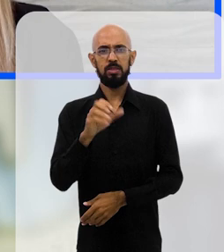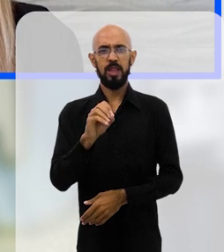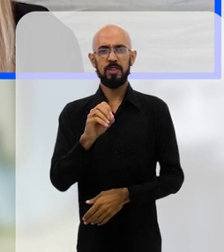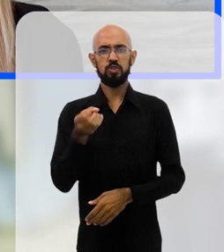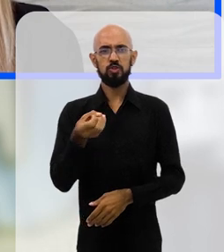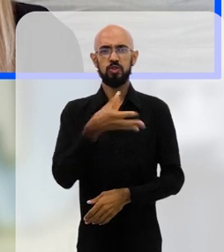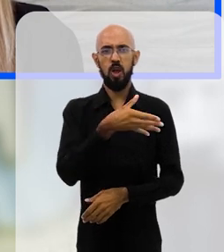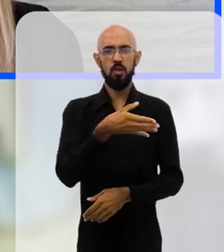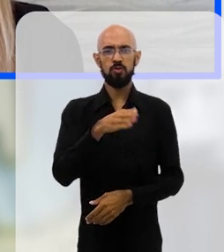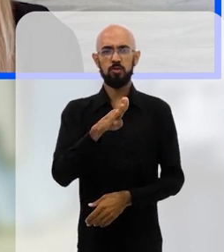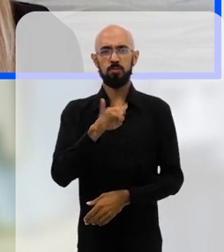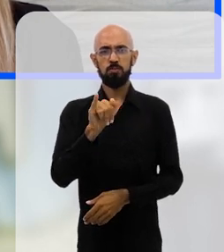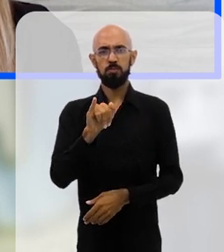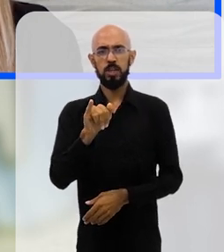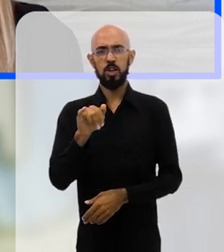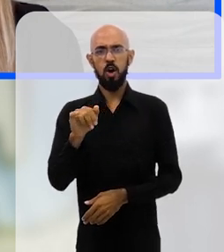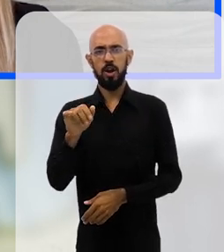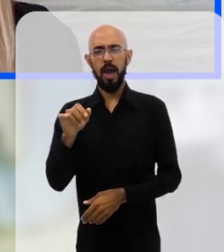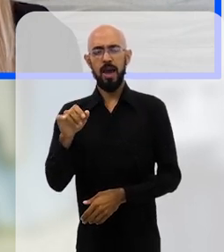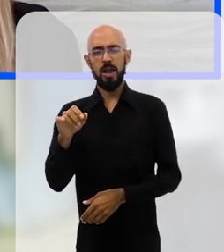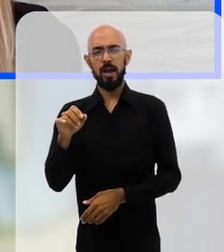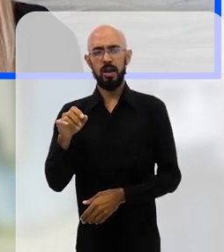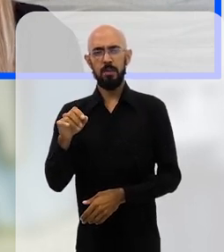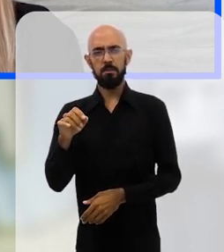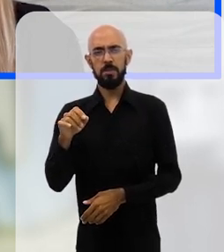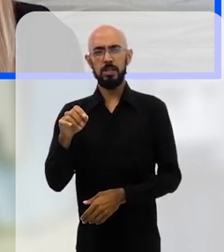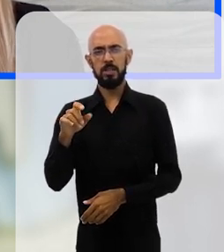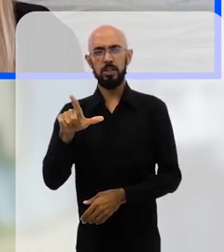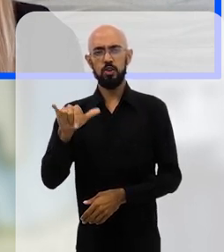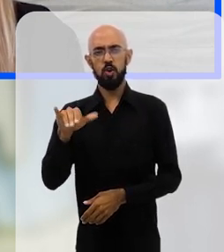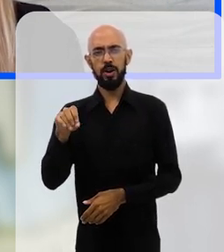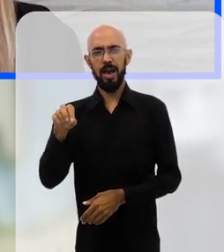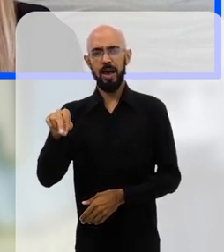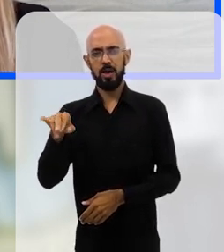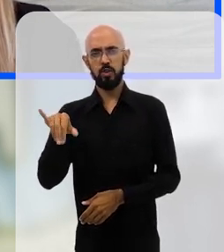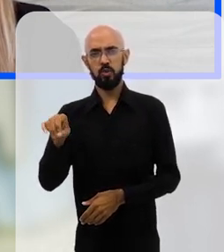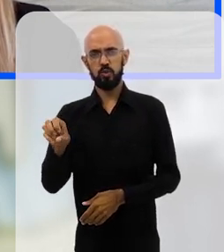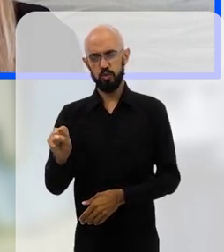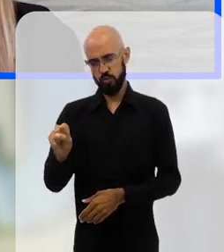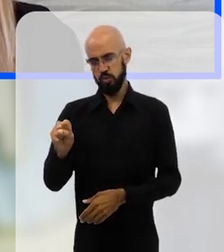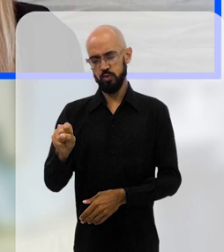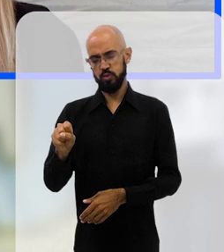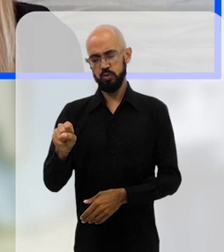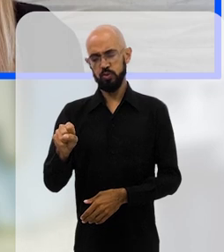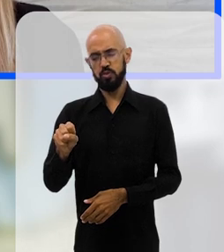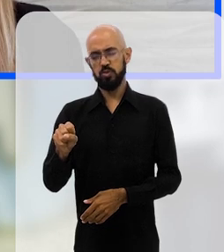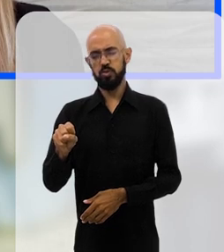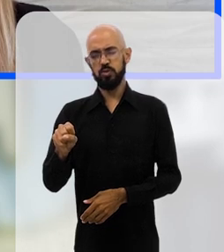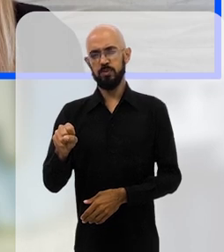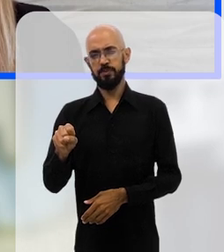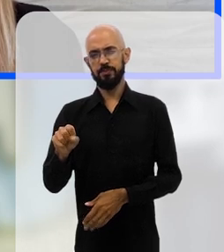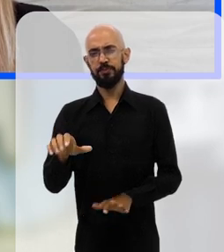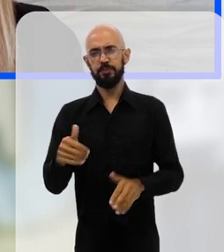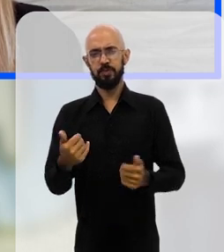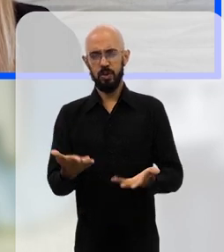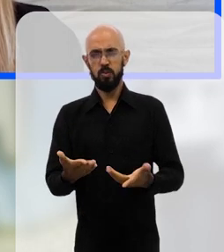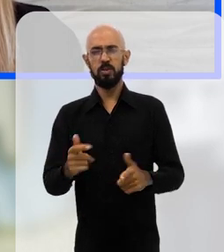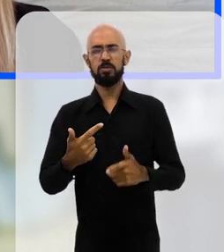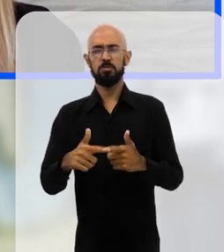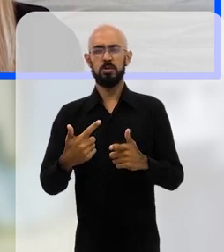10 novos bilionários no período. Então, essa situação se repete no mundo todo e a solução, de certa maneira,